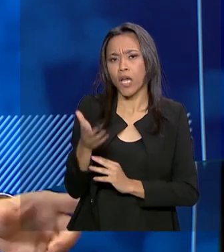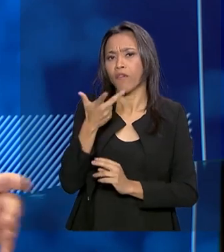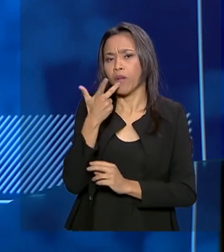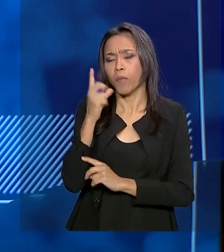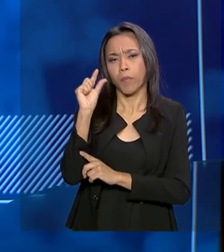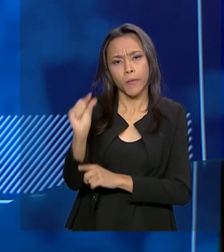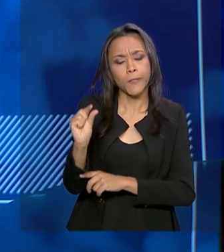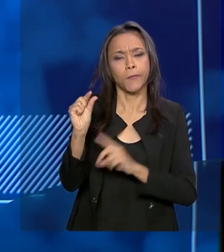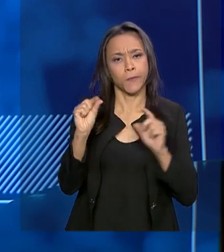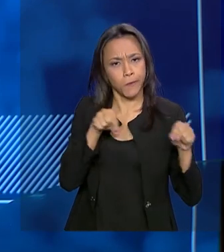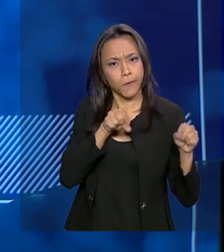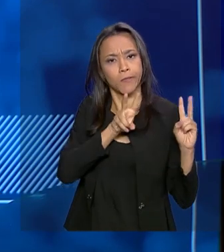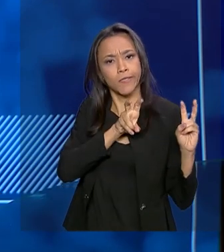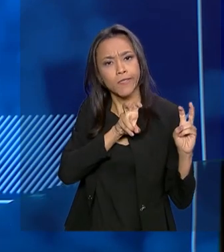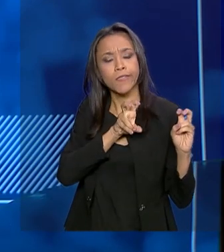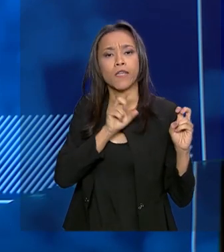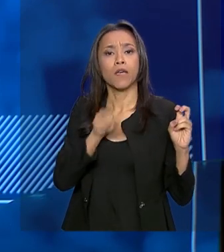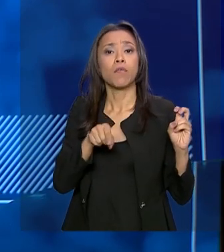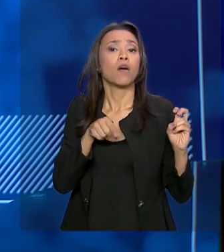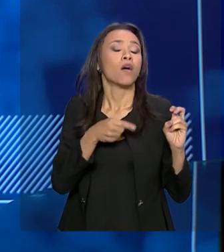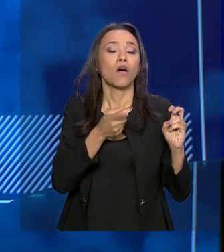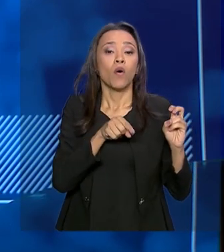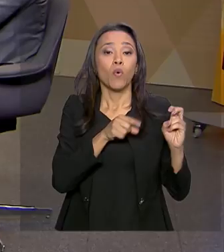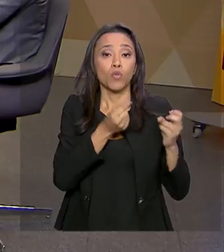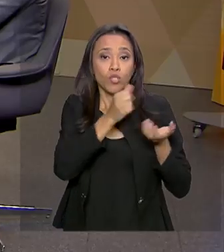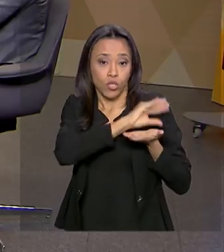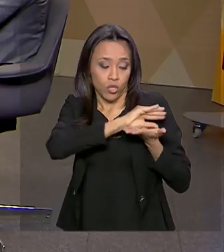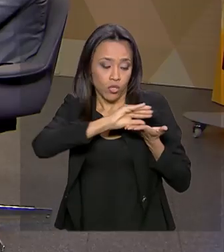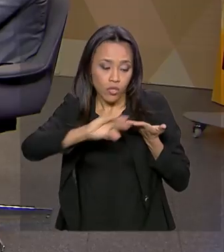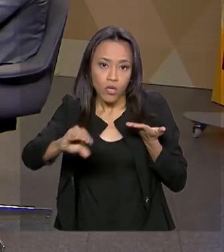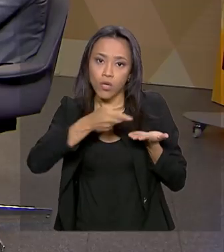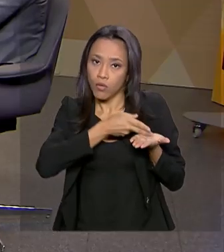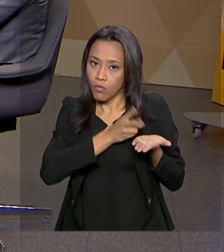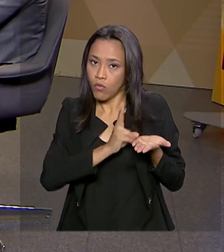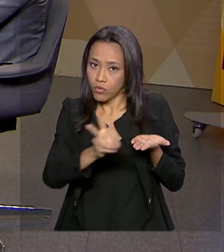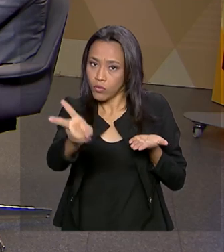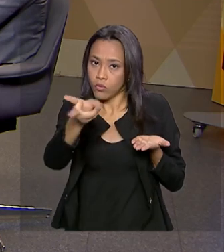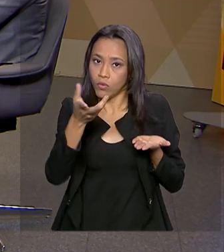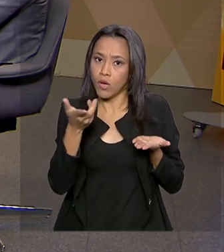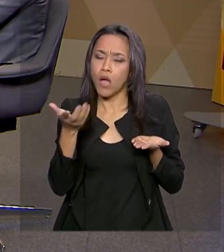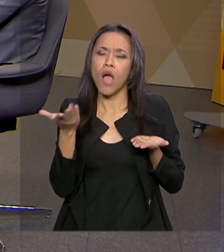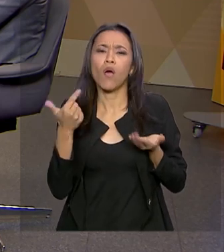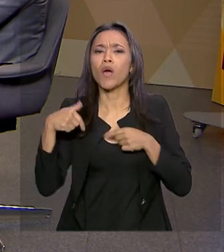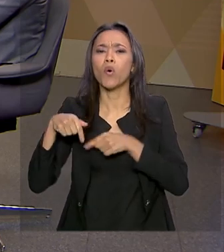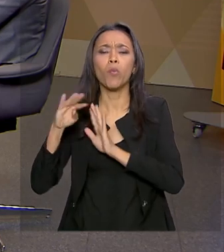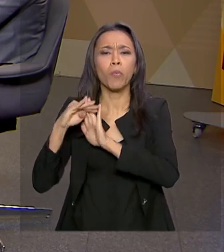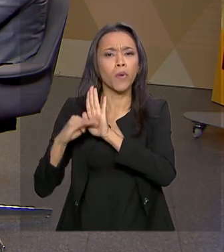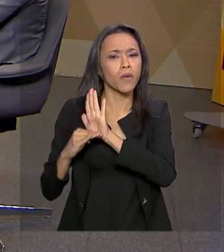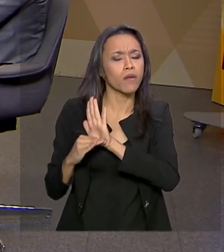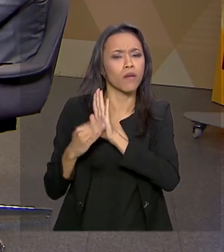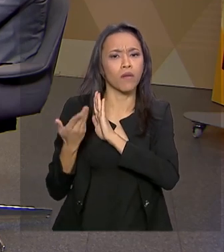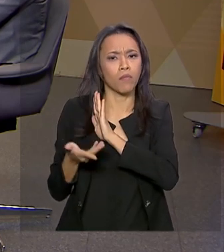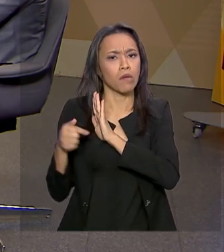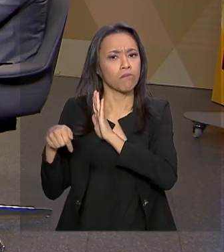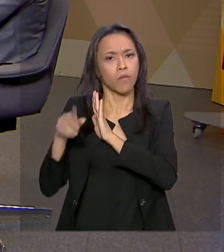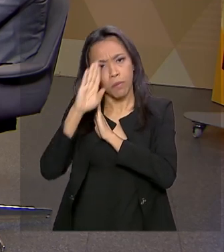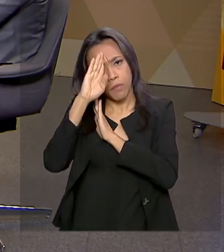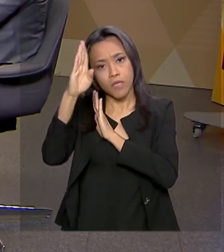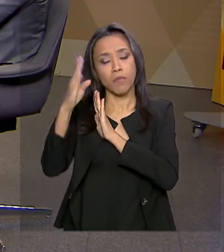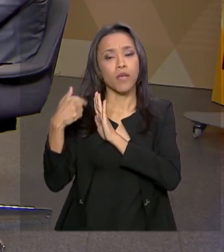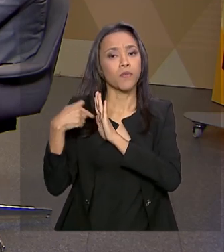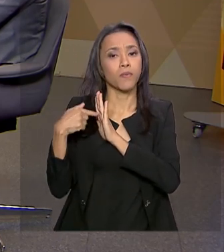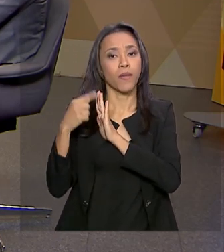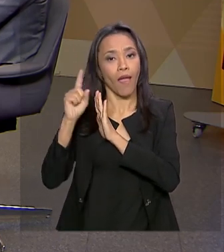pouquinho sobre isso, os recursos do OGU continuarão vindo para as universidades. Agora, a questão do Futurice, de ter como um dos seus princípios,